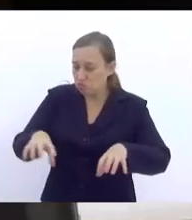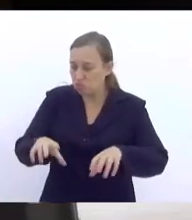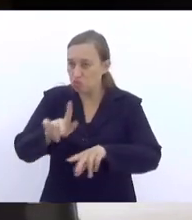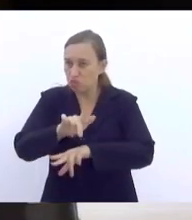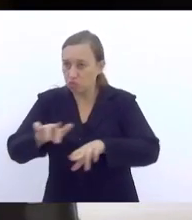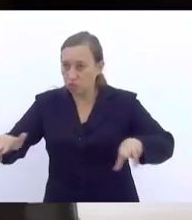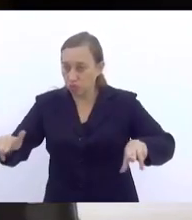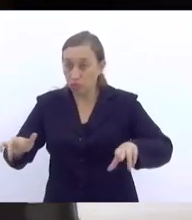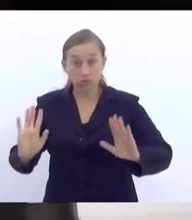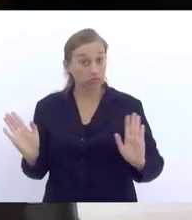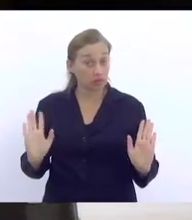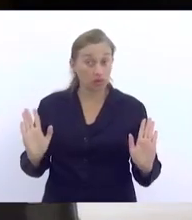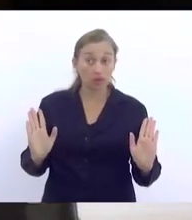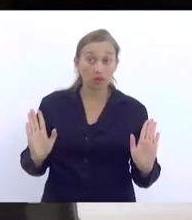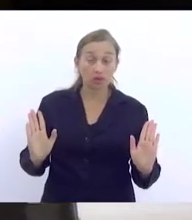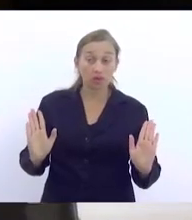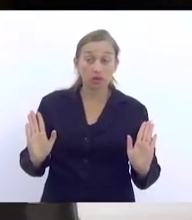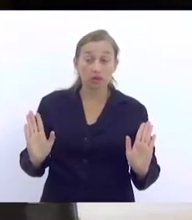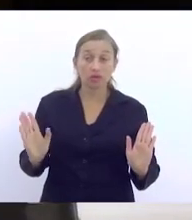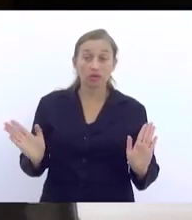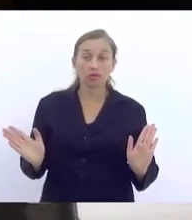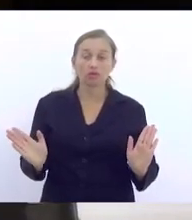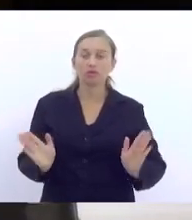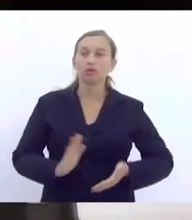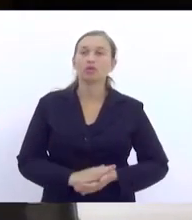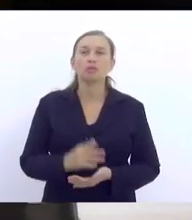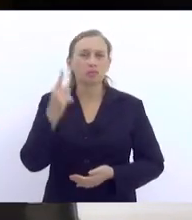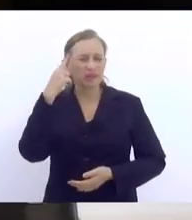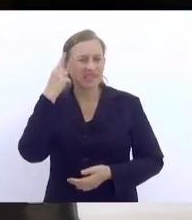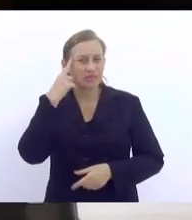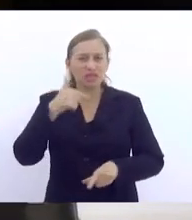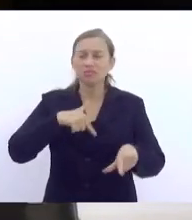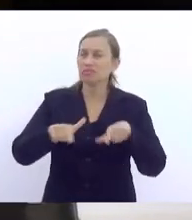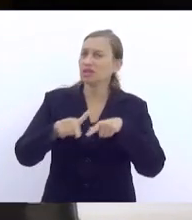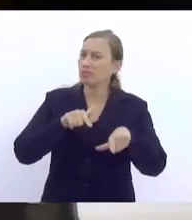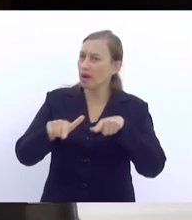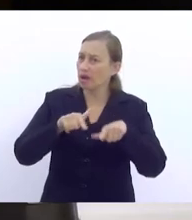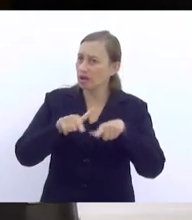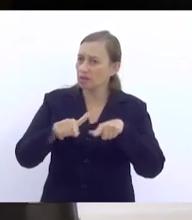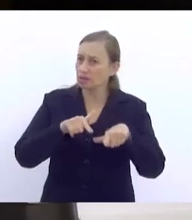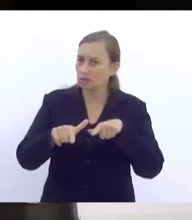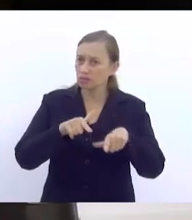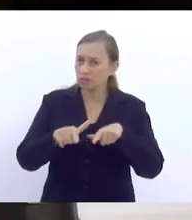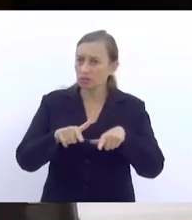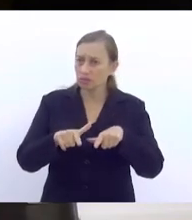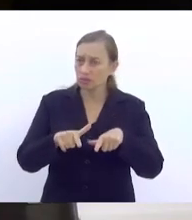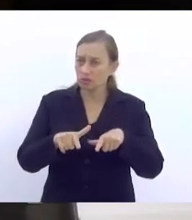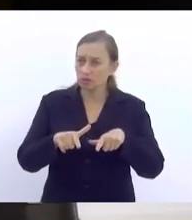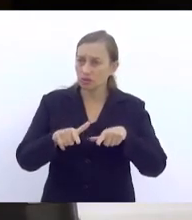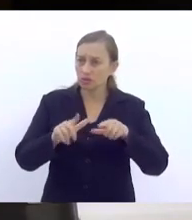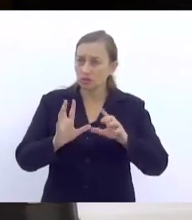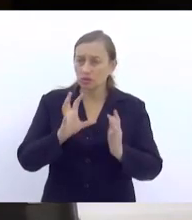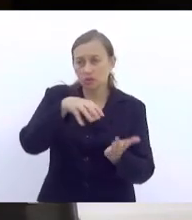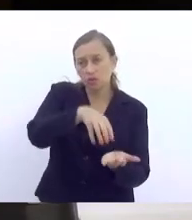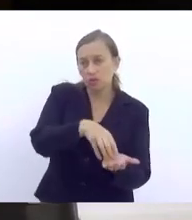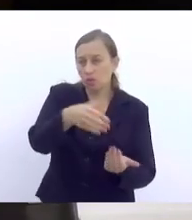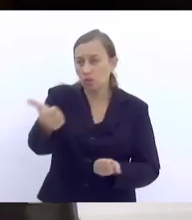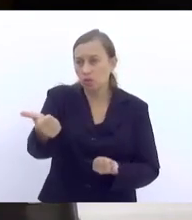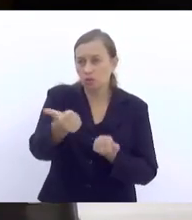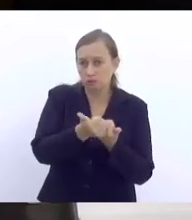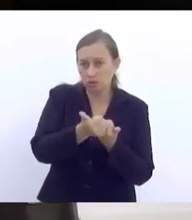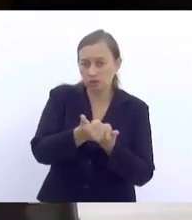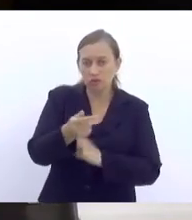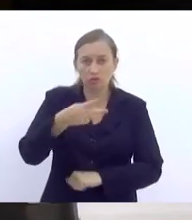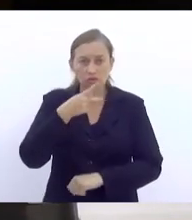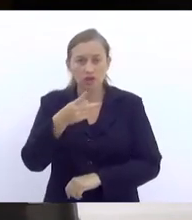perspectiva intersetorial é uma lógica de trabalho, de rede de proteção, porque a gente está falando de criança